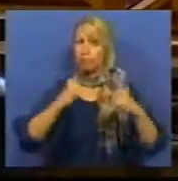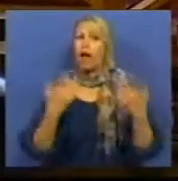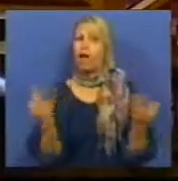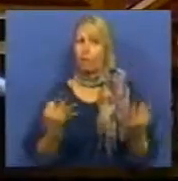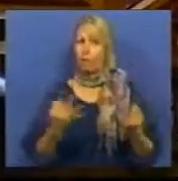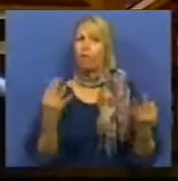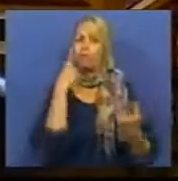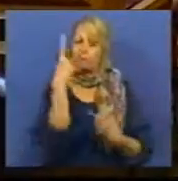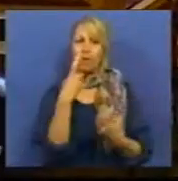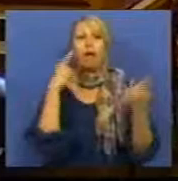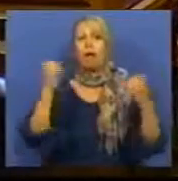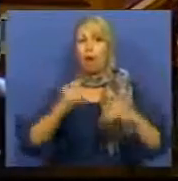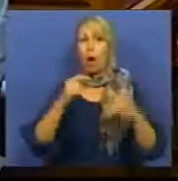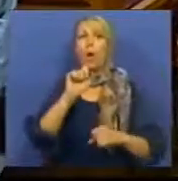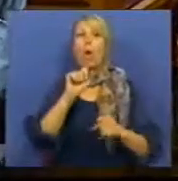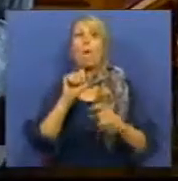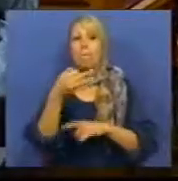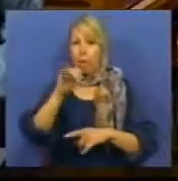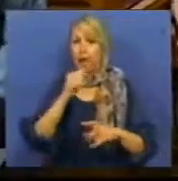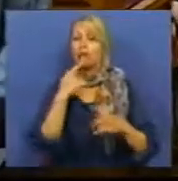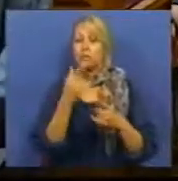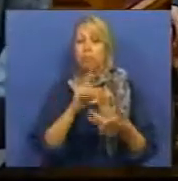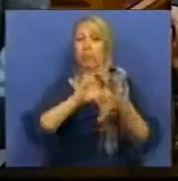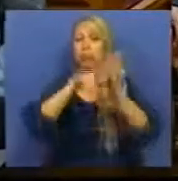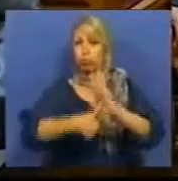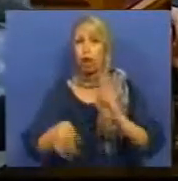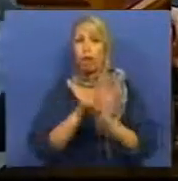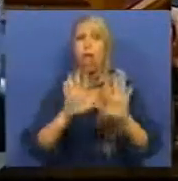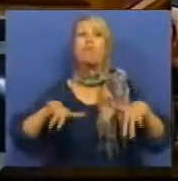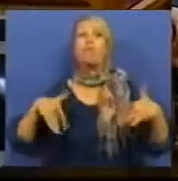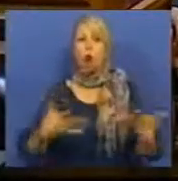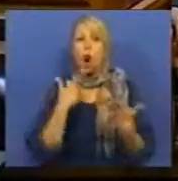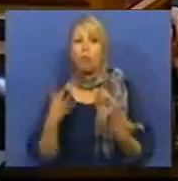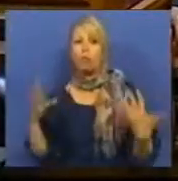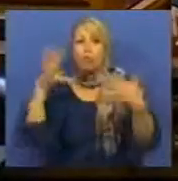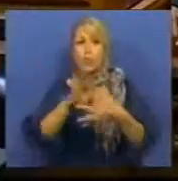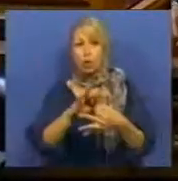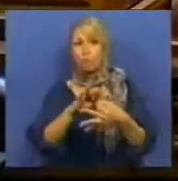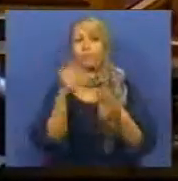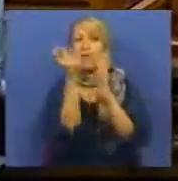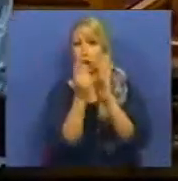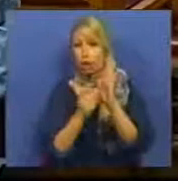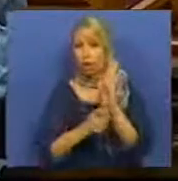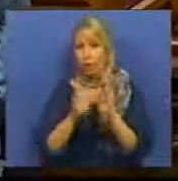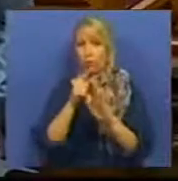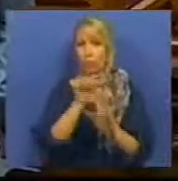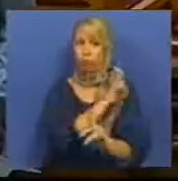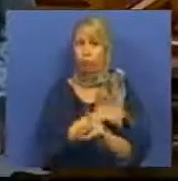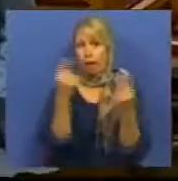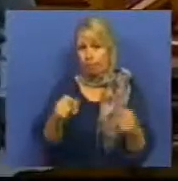a que estes três projetos de lei pudessem ter sido arrastados deste seu agendamento putestativo,